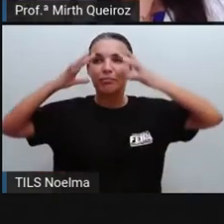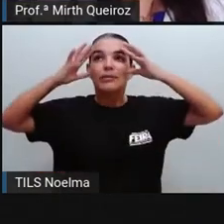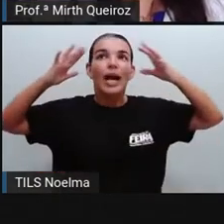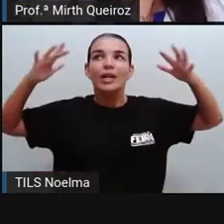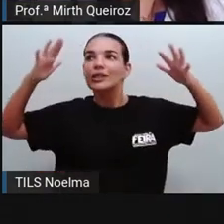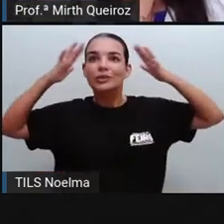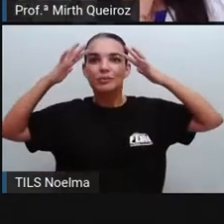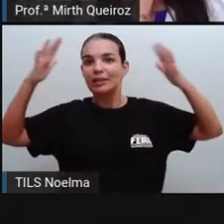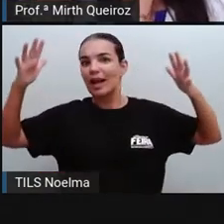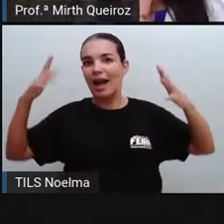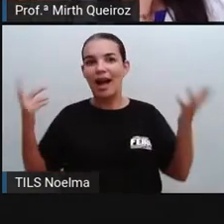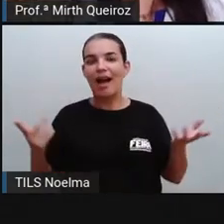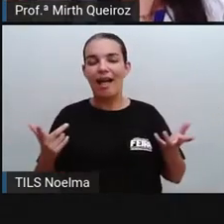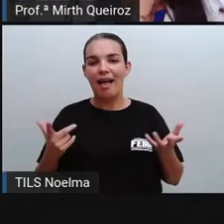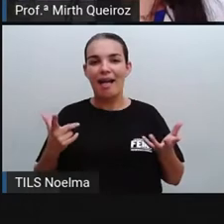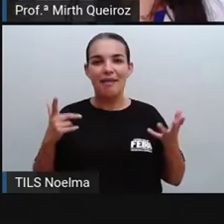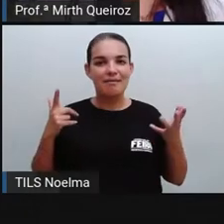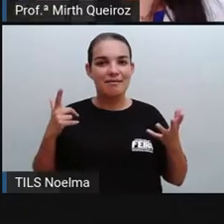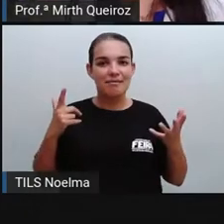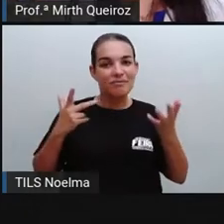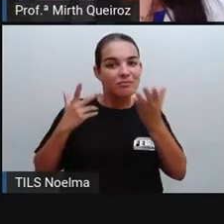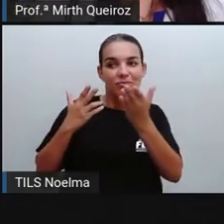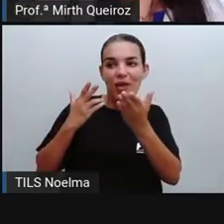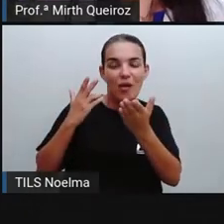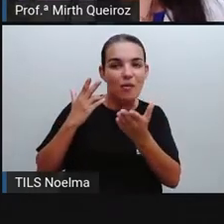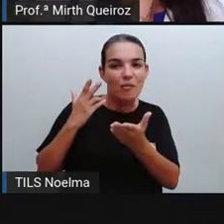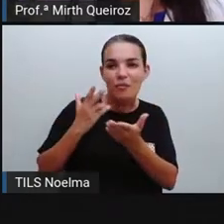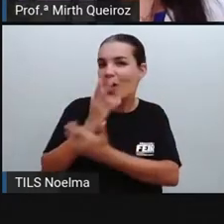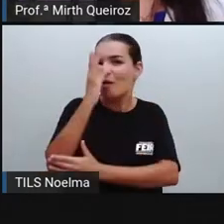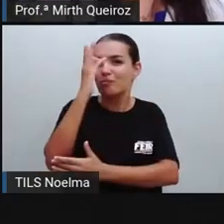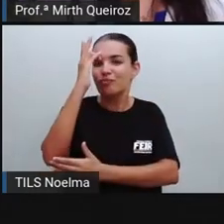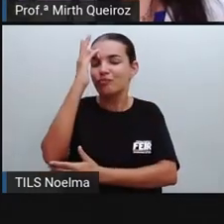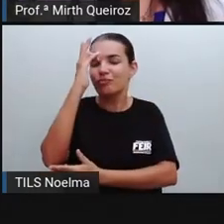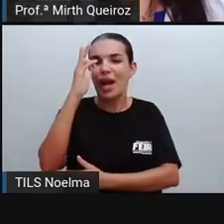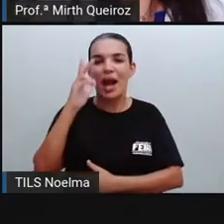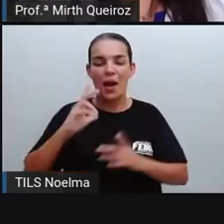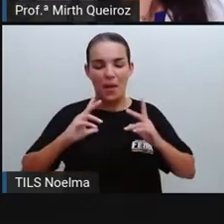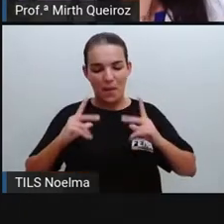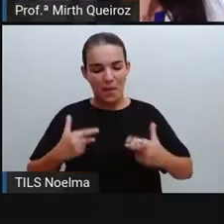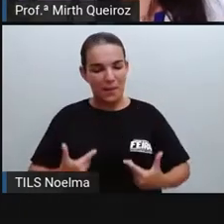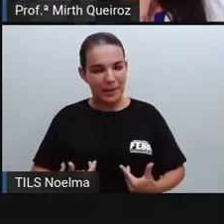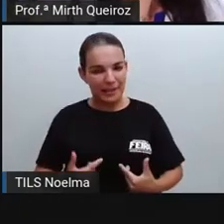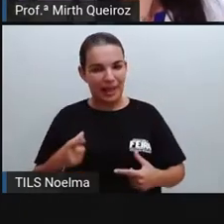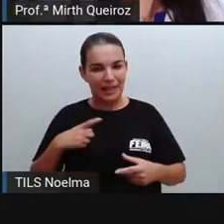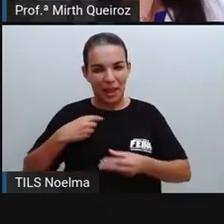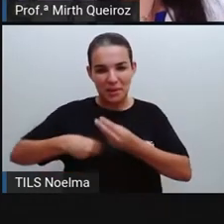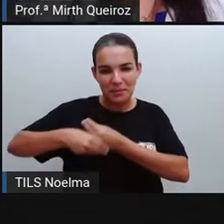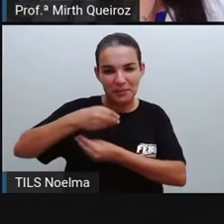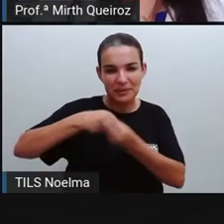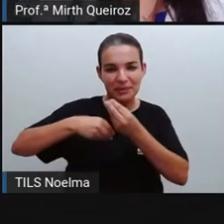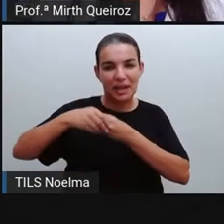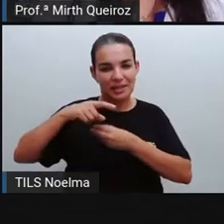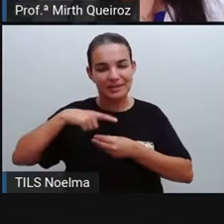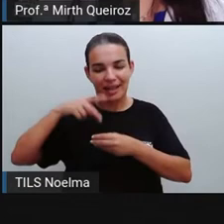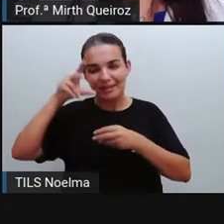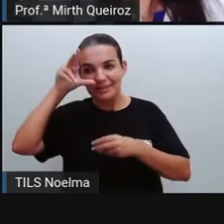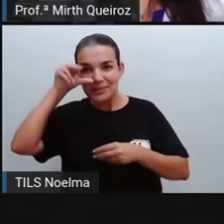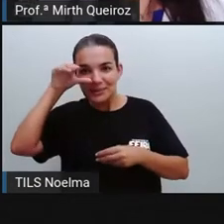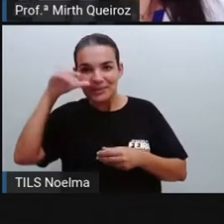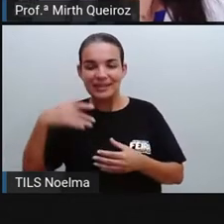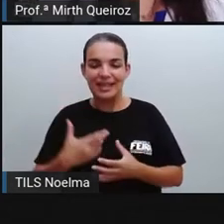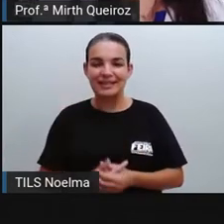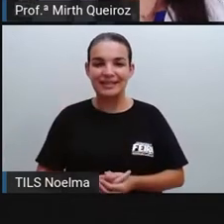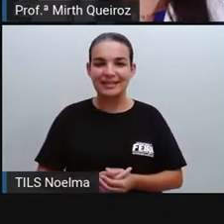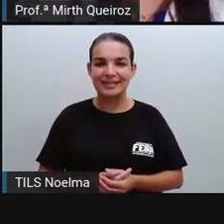-se muito da aventura humana em relação à imaginação, então vai gerar esse fascínio e essa curiosidade nas pessoas,